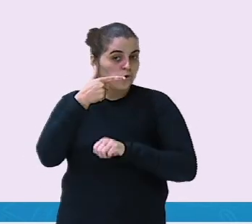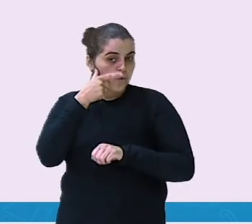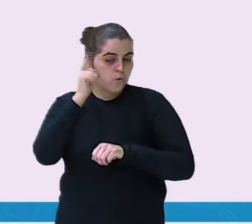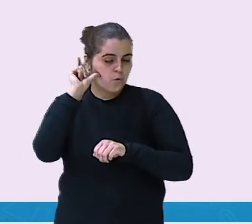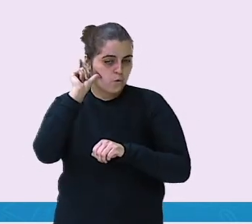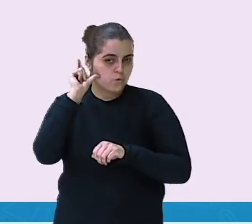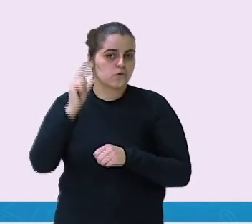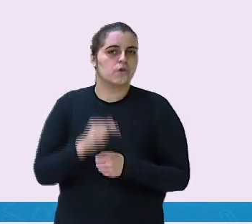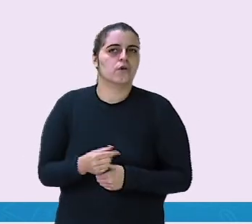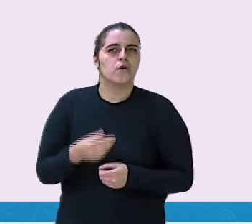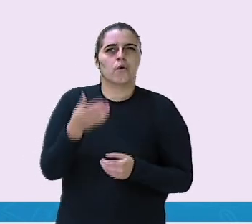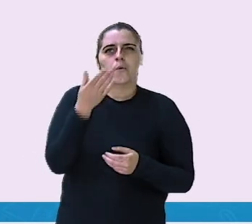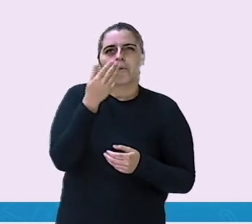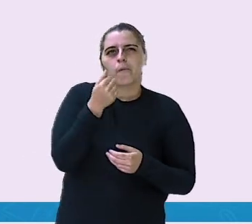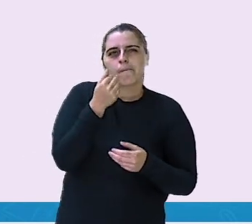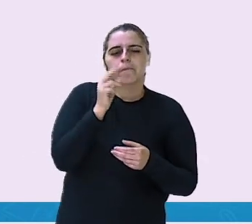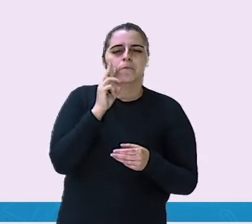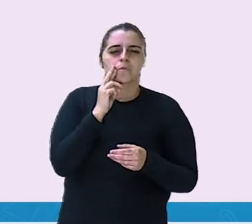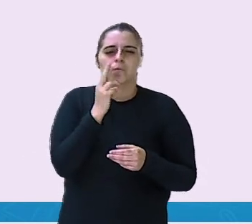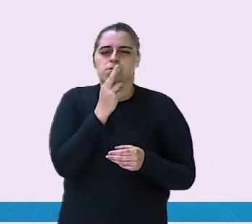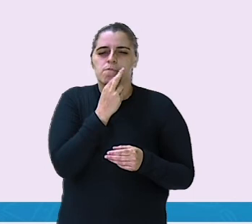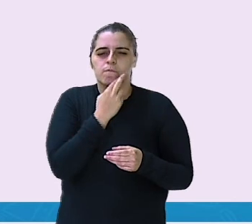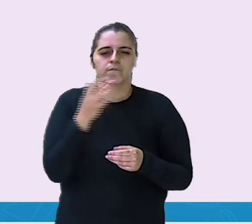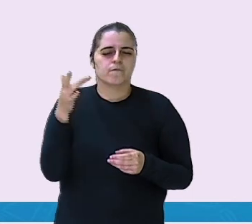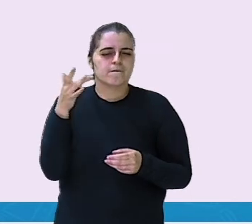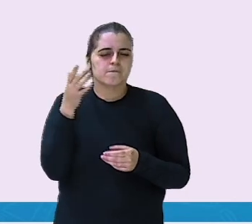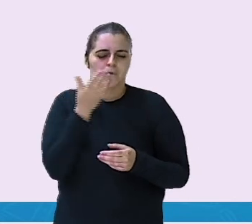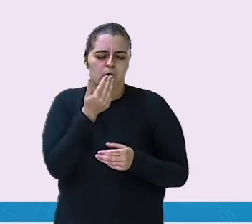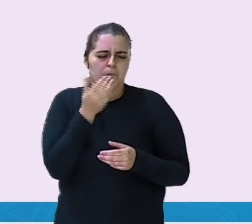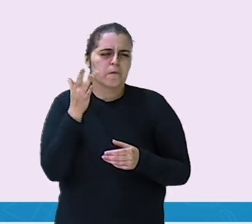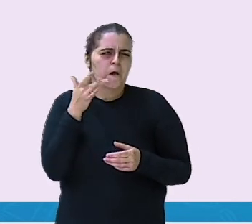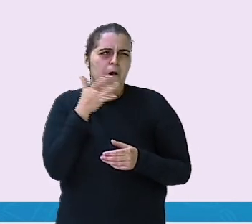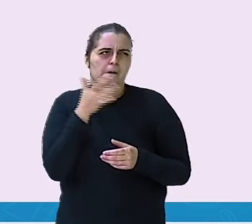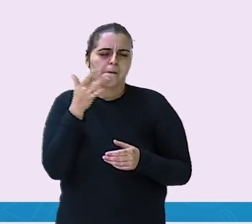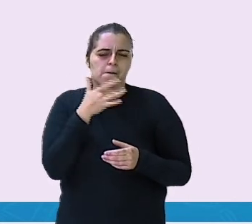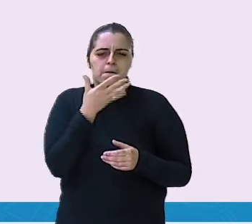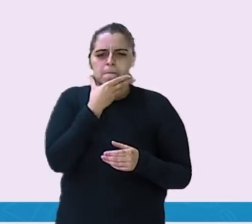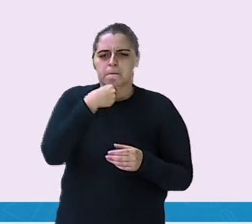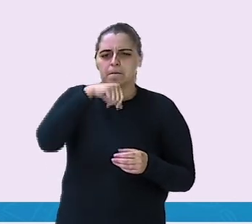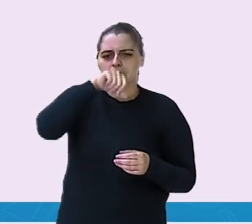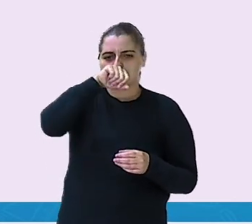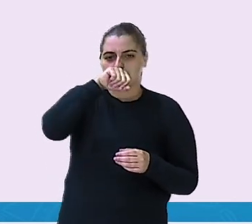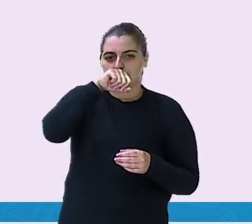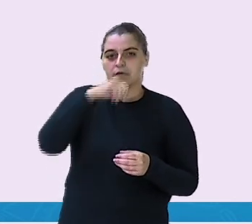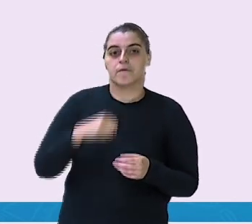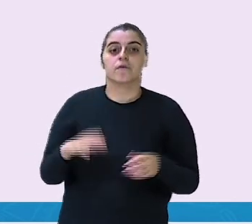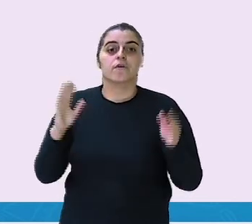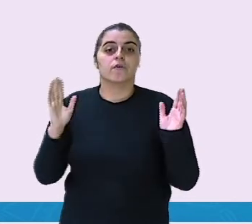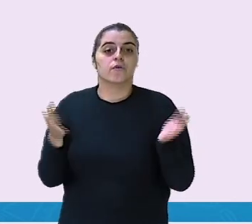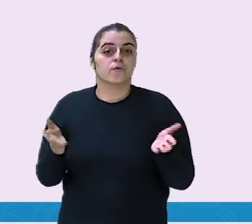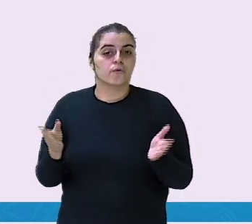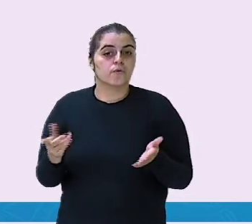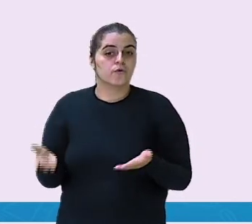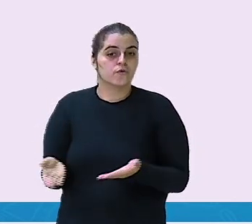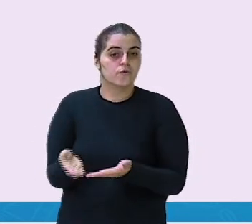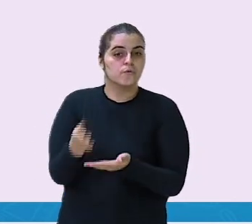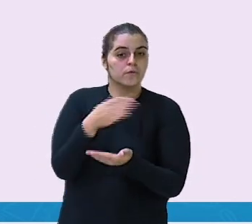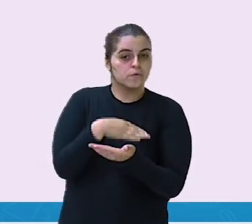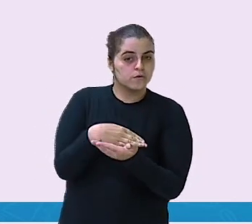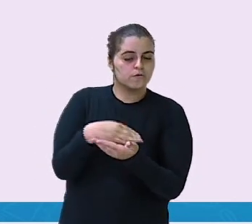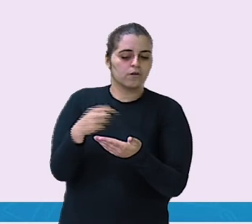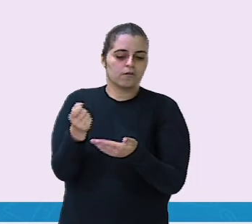Então, ele anotou lá no diário dele. Com a data de ontem. E hoje, ele vai anotar em outra folha no diário.